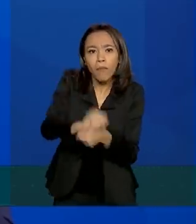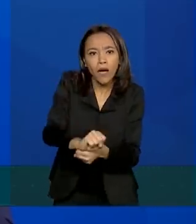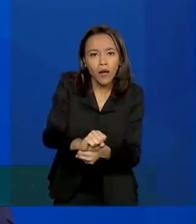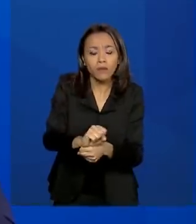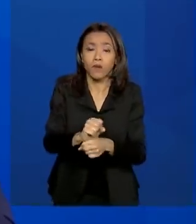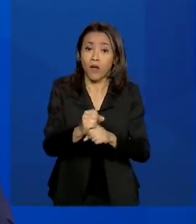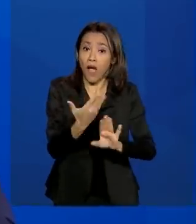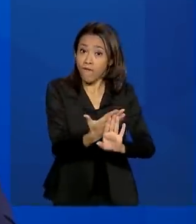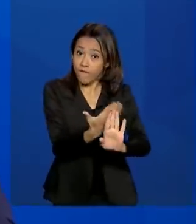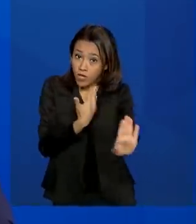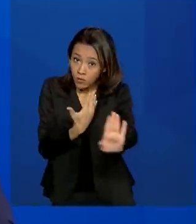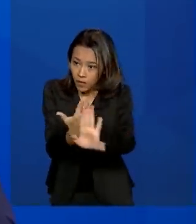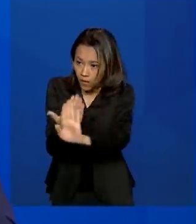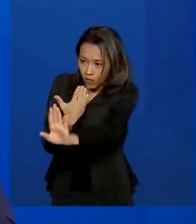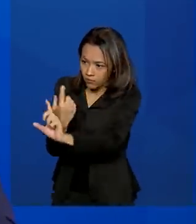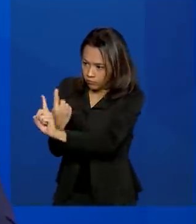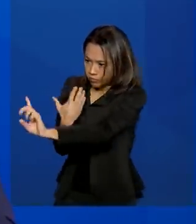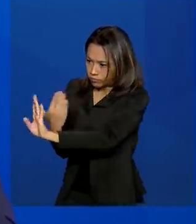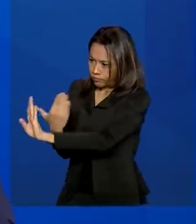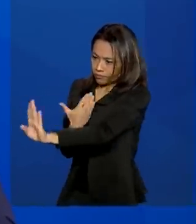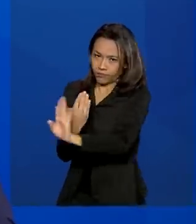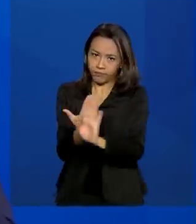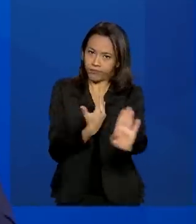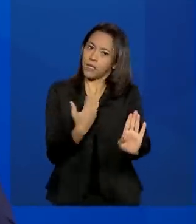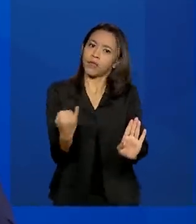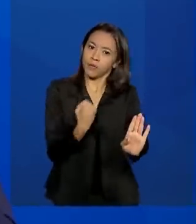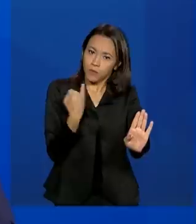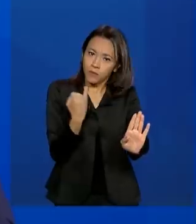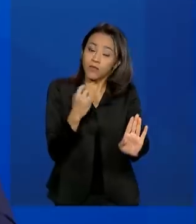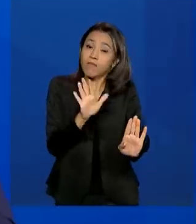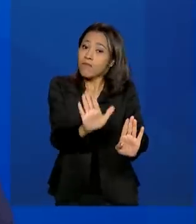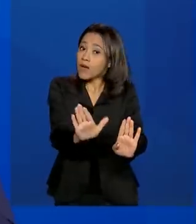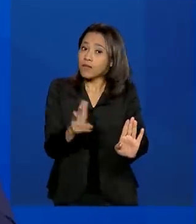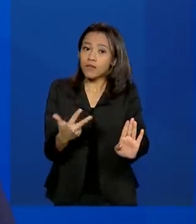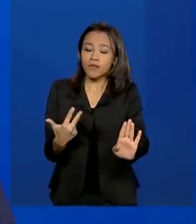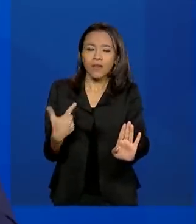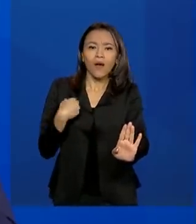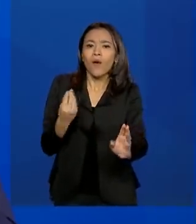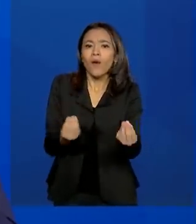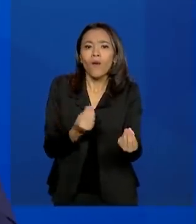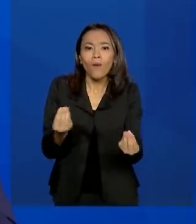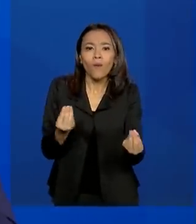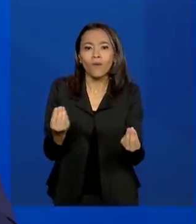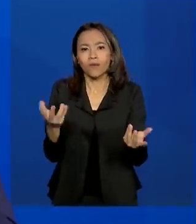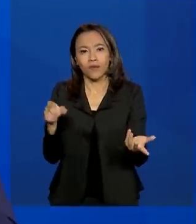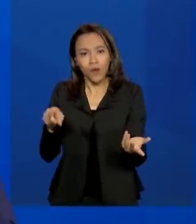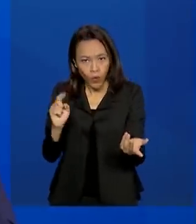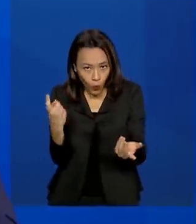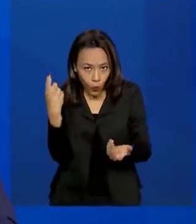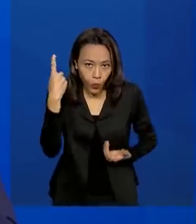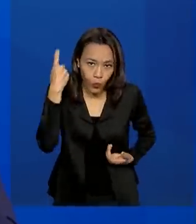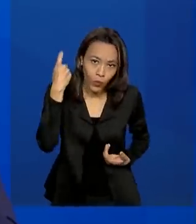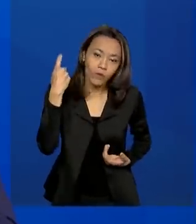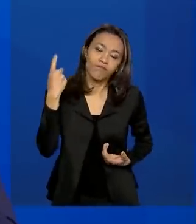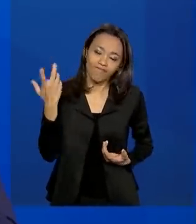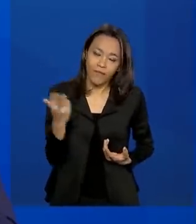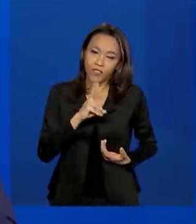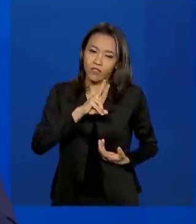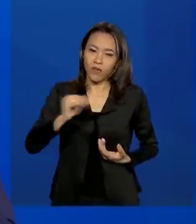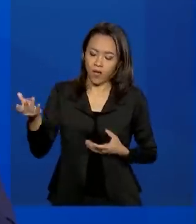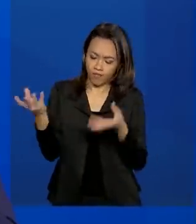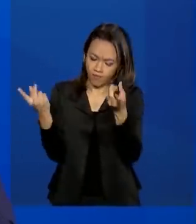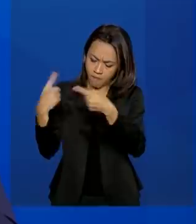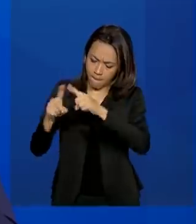absolutamente natural e lógica na largada, mas ele não pode não estar acompanhado de um programa de saída. Isso é o que a gente vai desenhar.